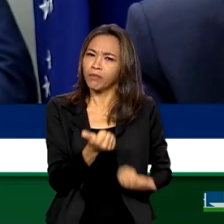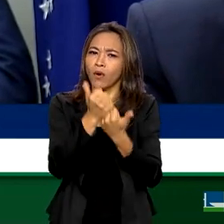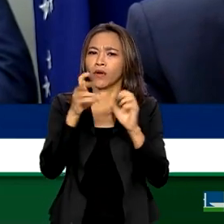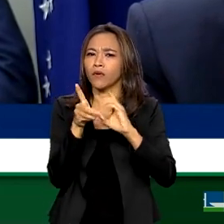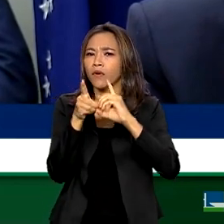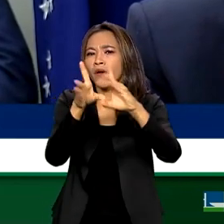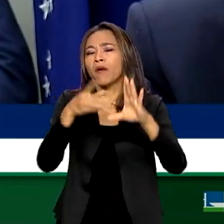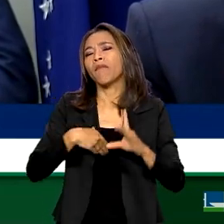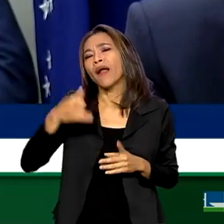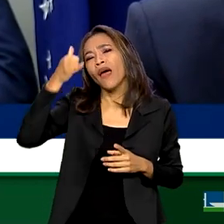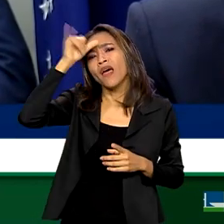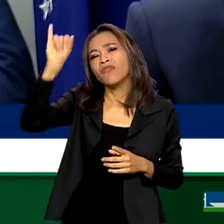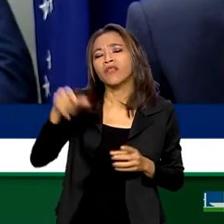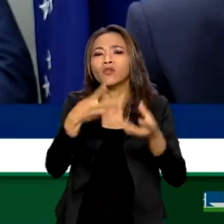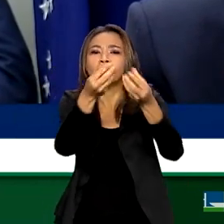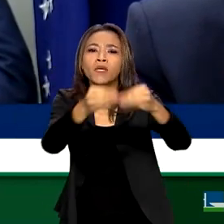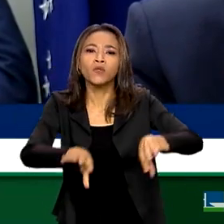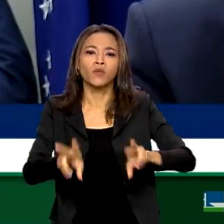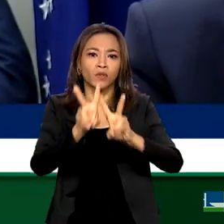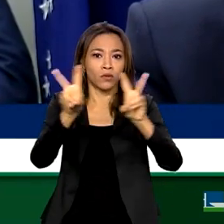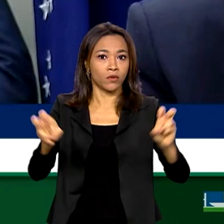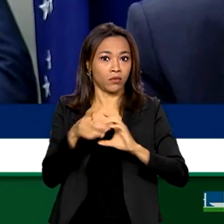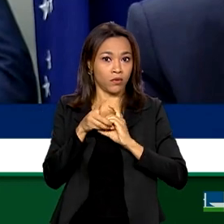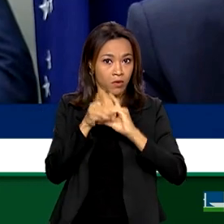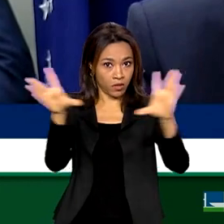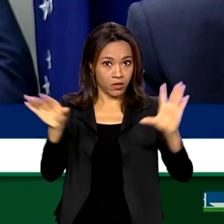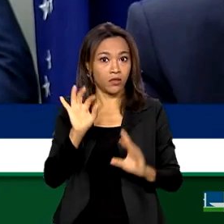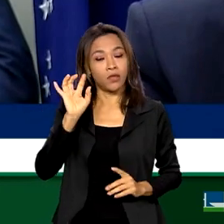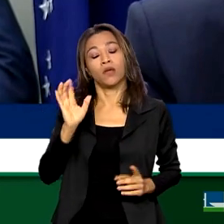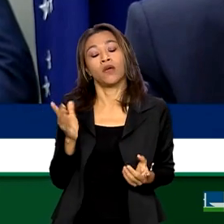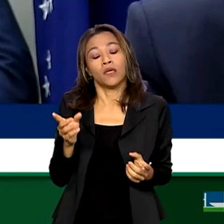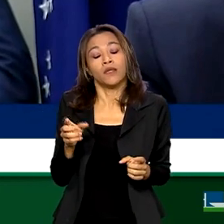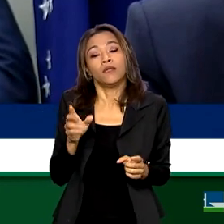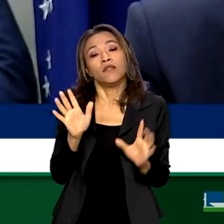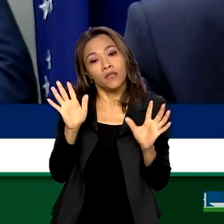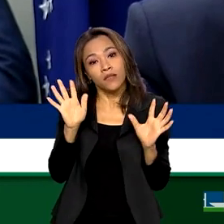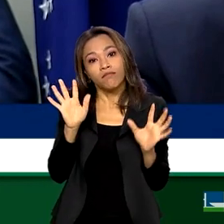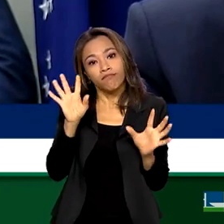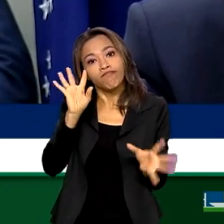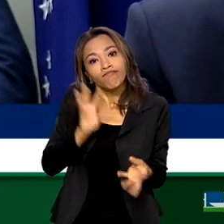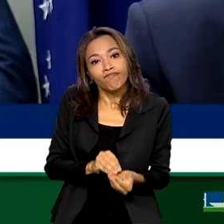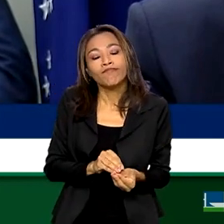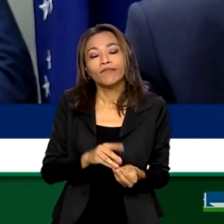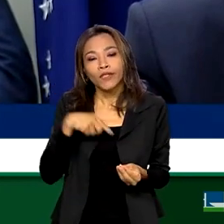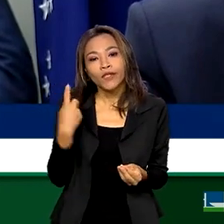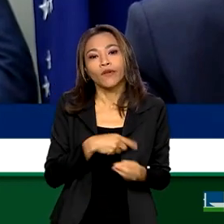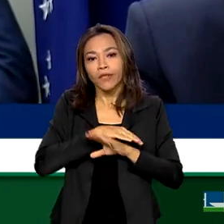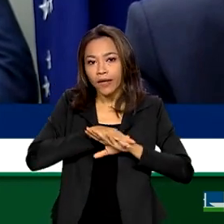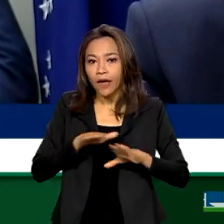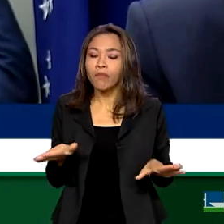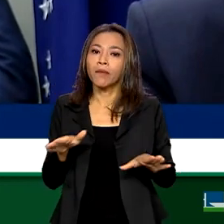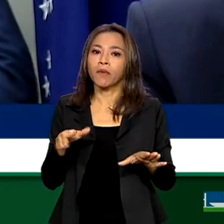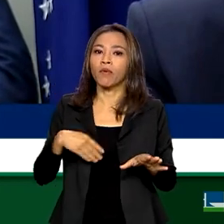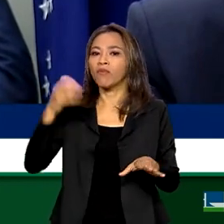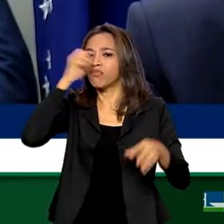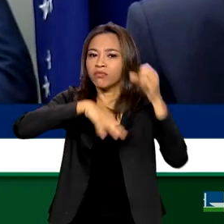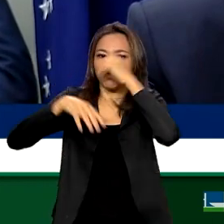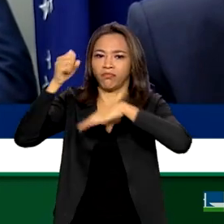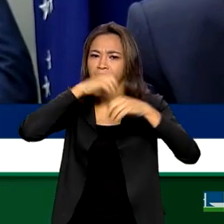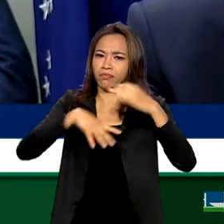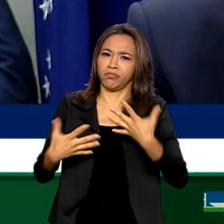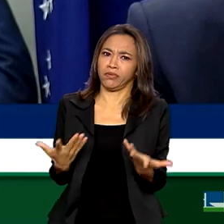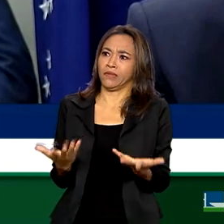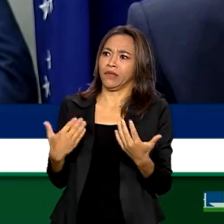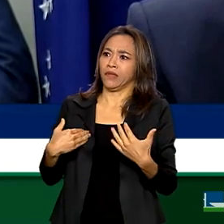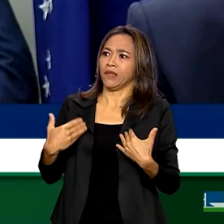atentados contra o Estado Democrático de Direito e, enfim, finalmente acabemos com as violações de direitos humanos, que parecem ser